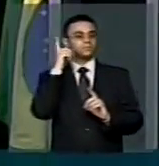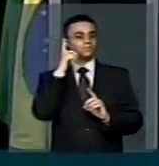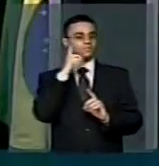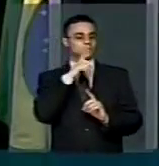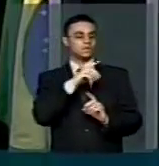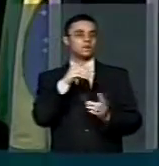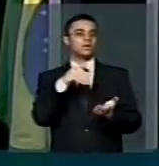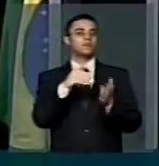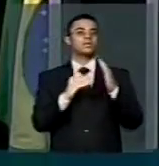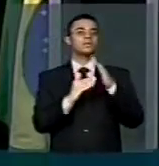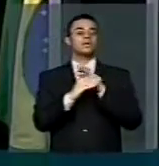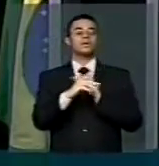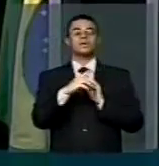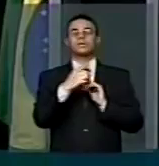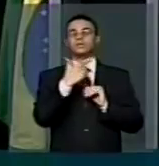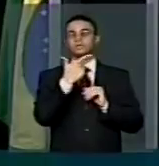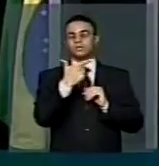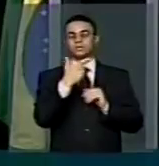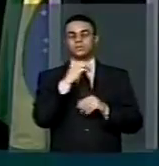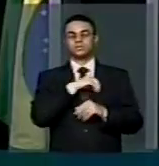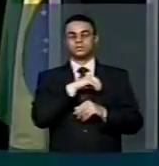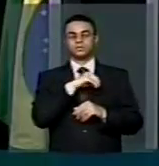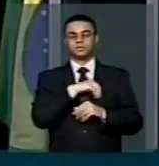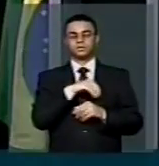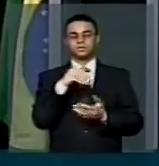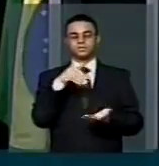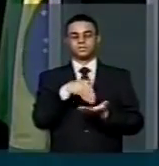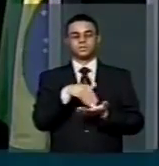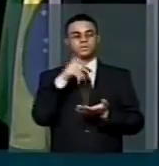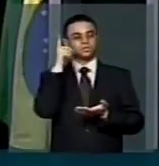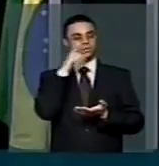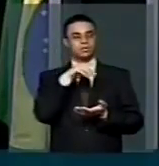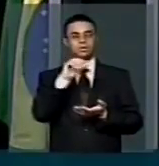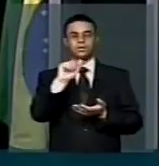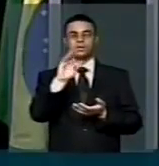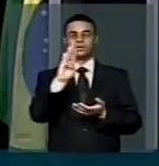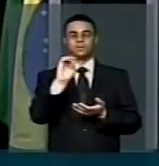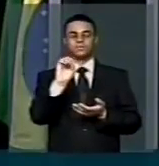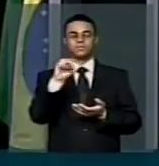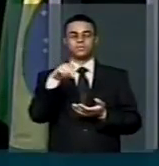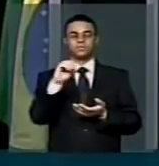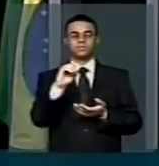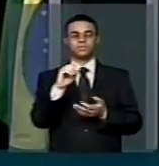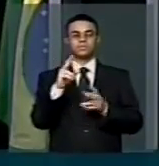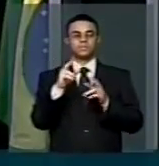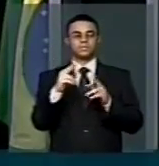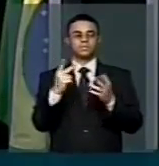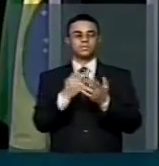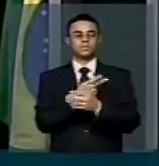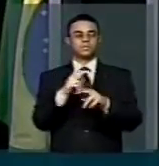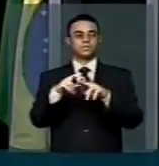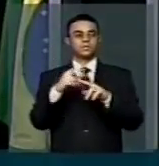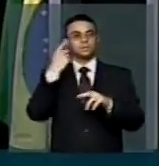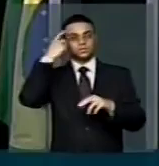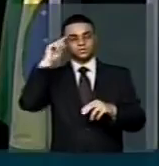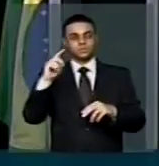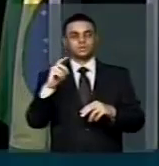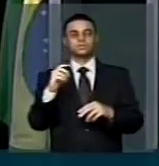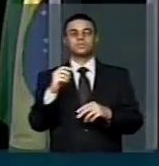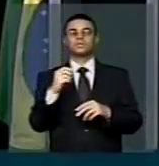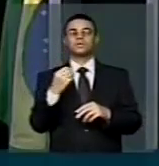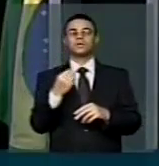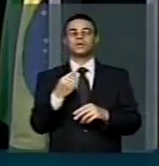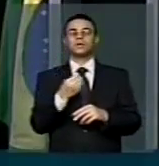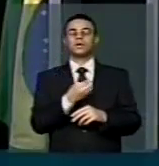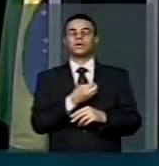o abono do PIS, o abono que ele recebe de acordo com a data do seu aniversário. Pois bem, todo ano